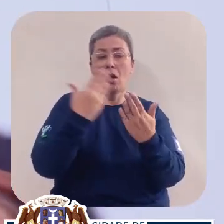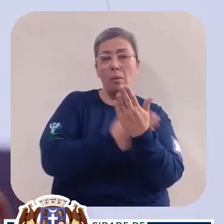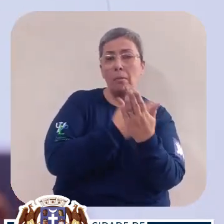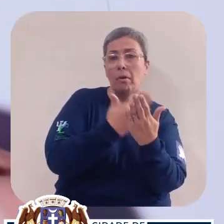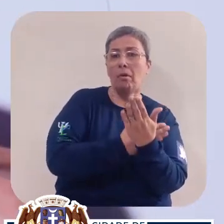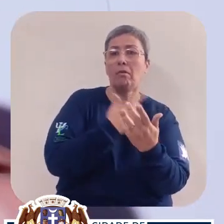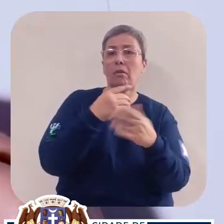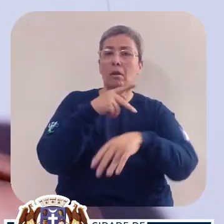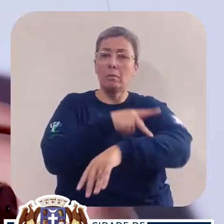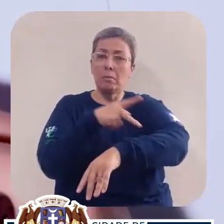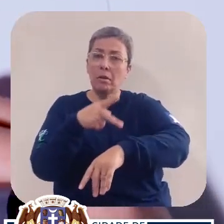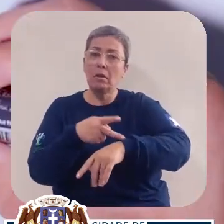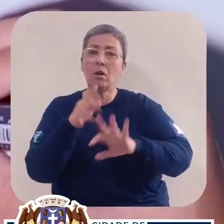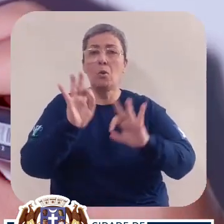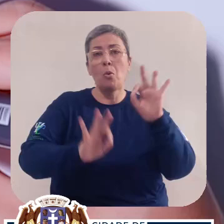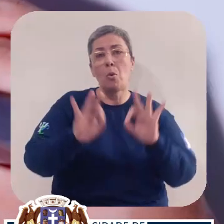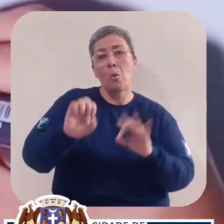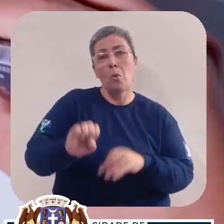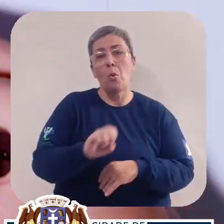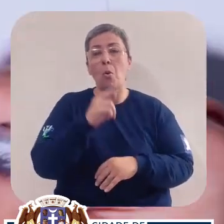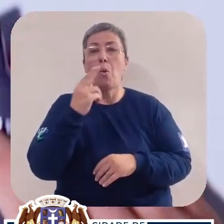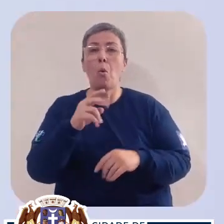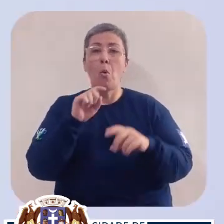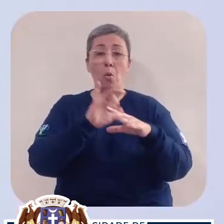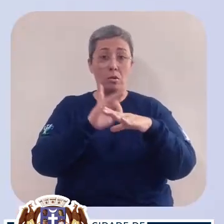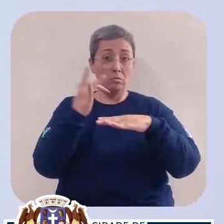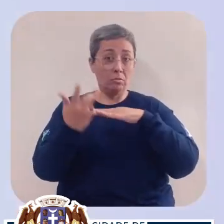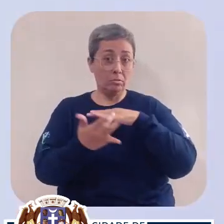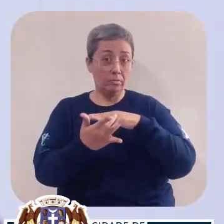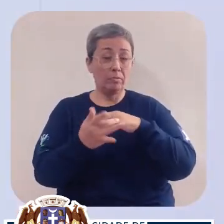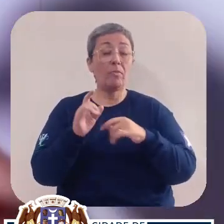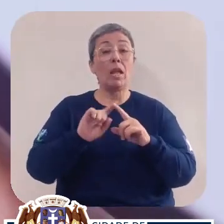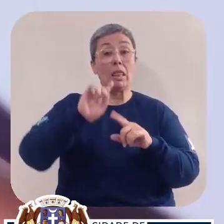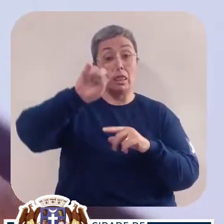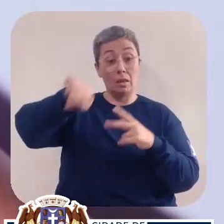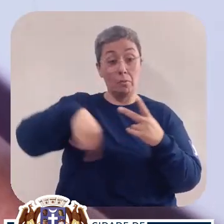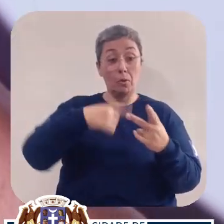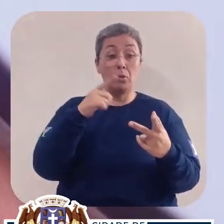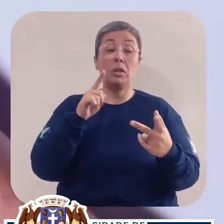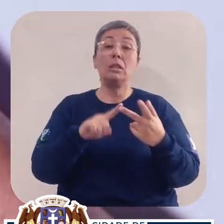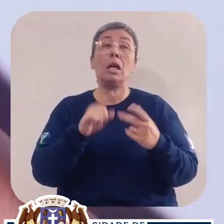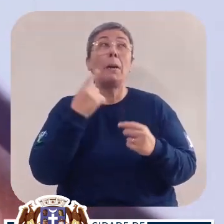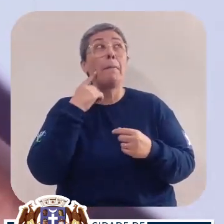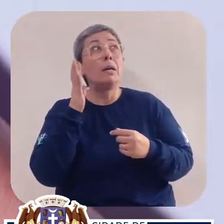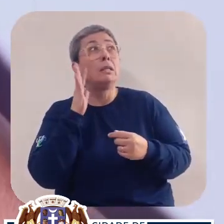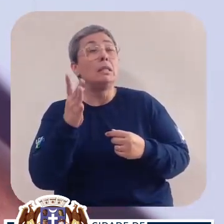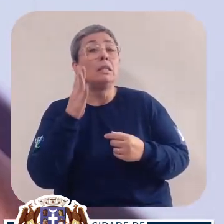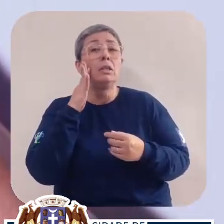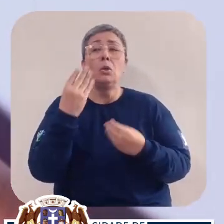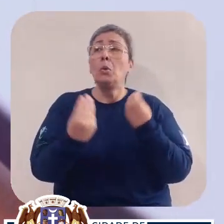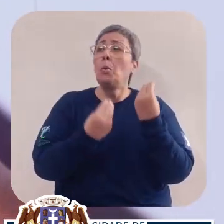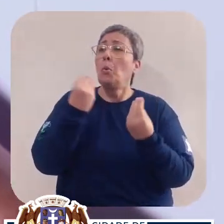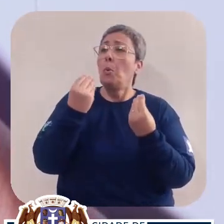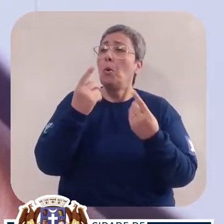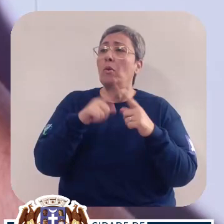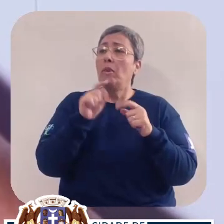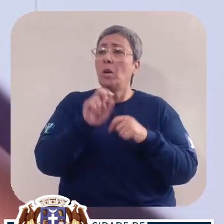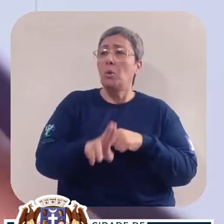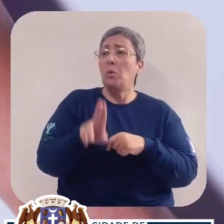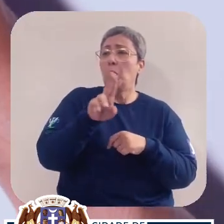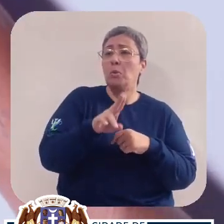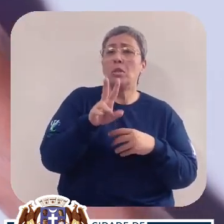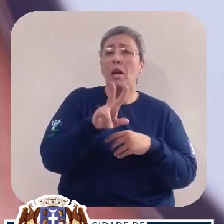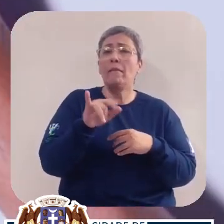documentação pedagógica, planejamento ou redes sociais. Depois, você deve se perguntar qual